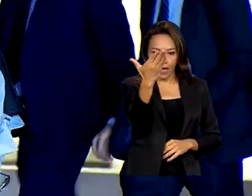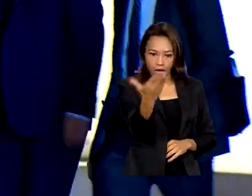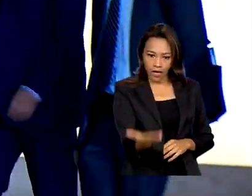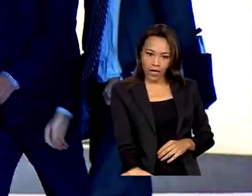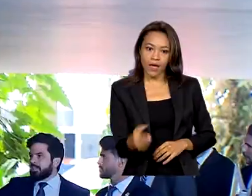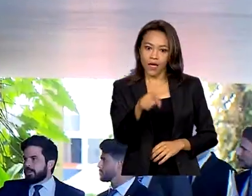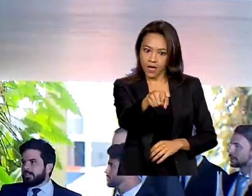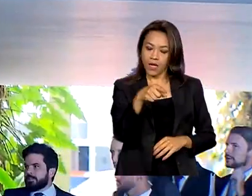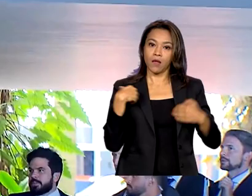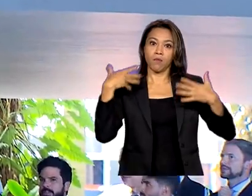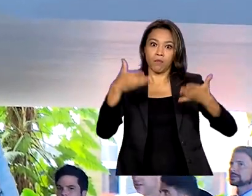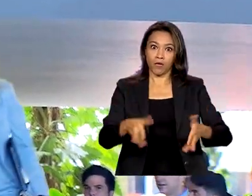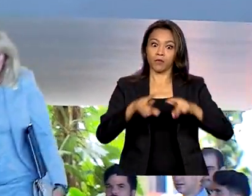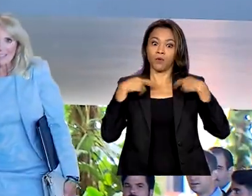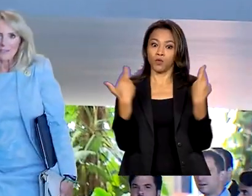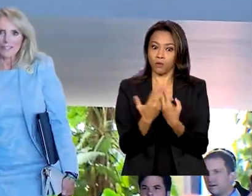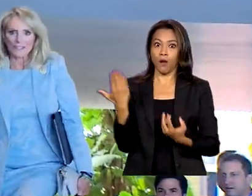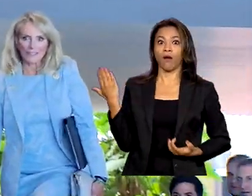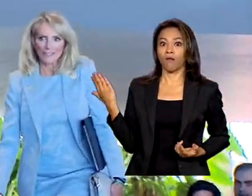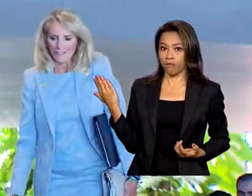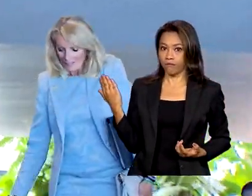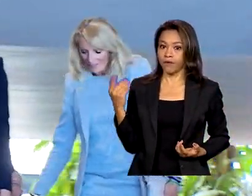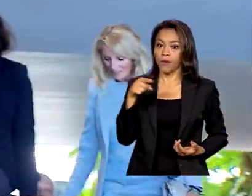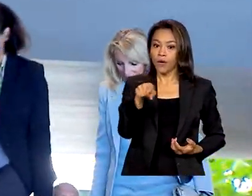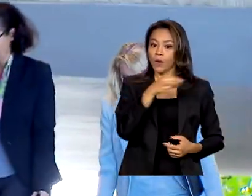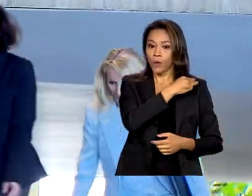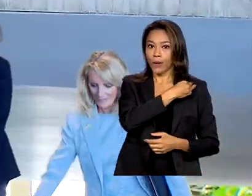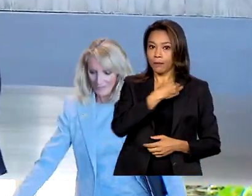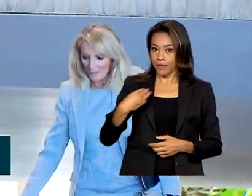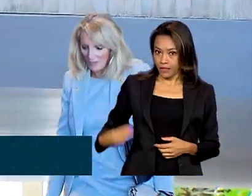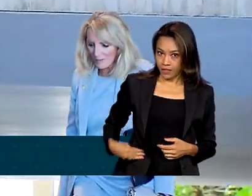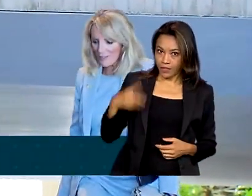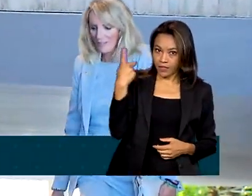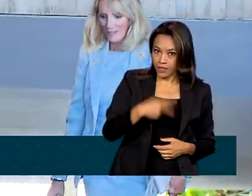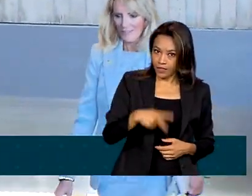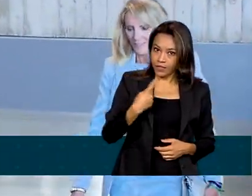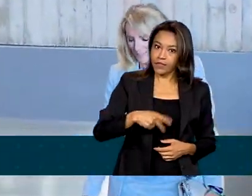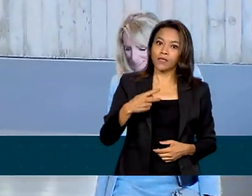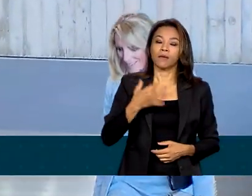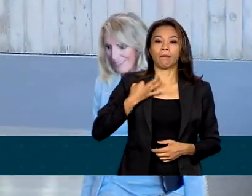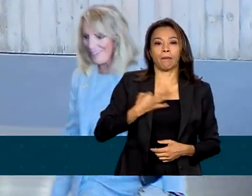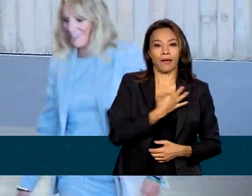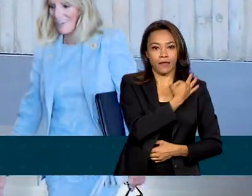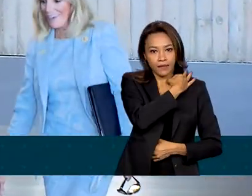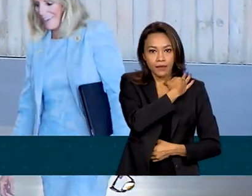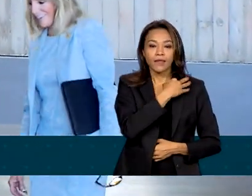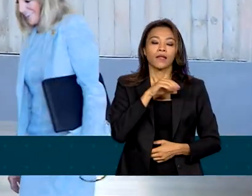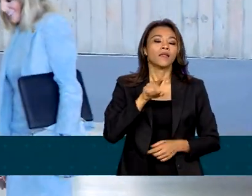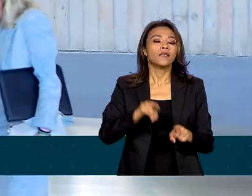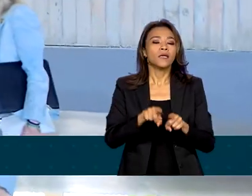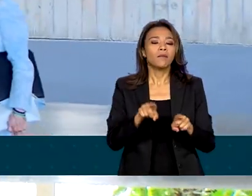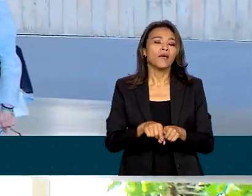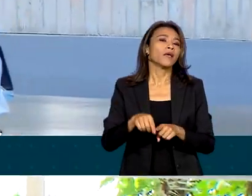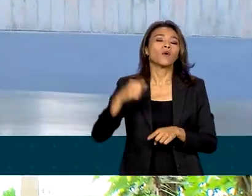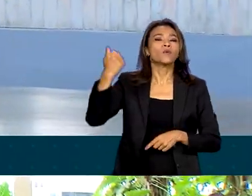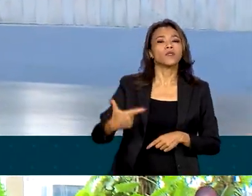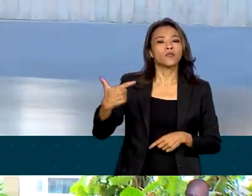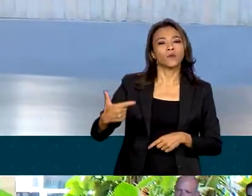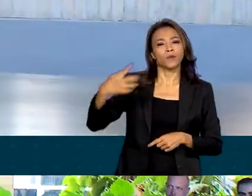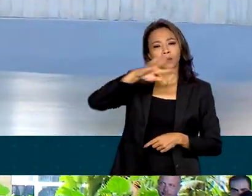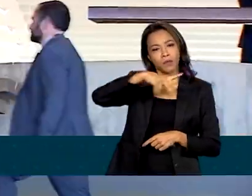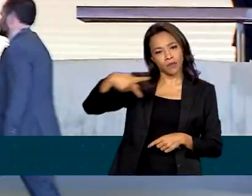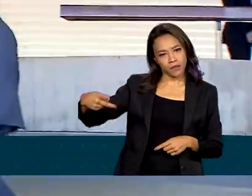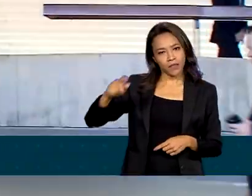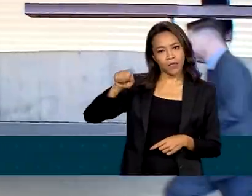reunião no Palácio do Itamaraty, em Brasília, com a ministra do Meio Ambiente e Mudança do Clima, Marina Silva, e com o vice-presidente e ministro do